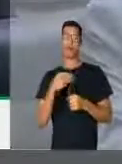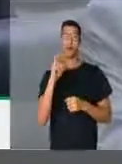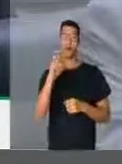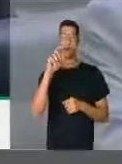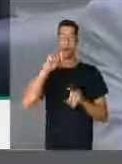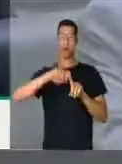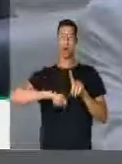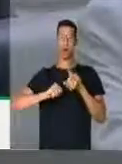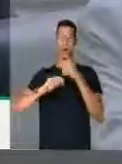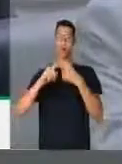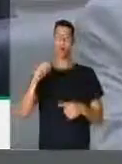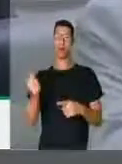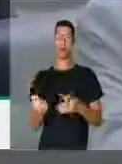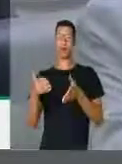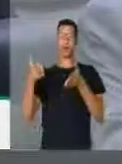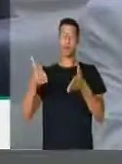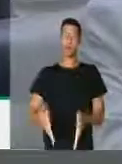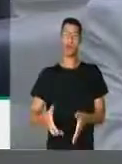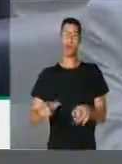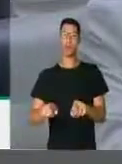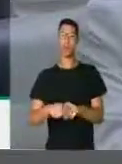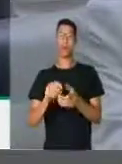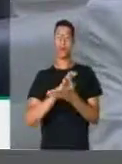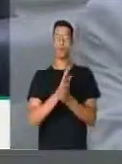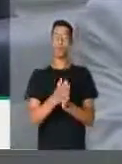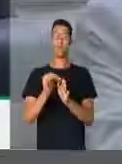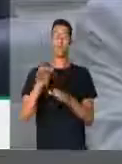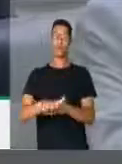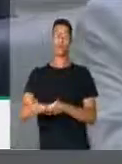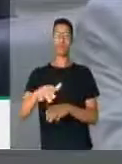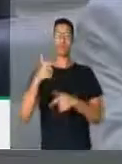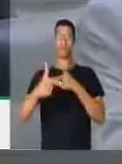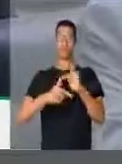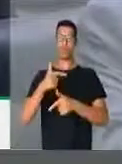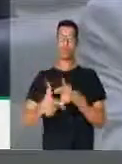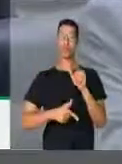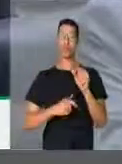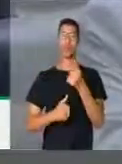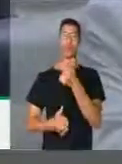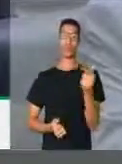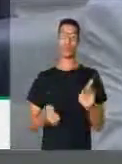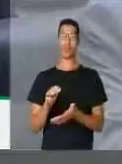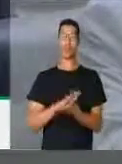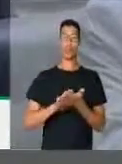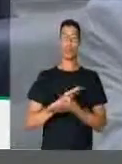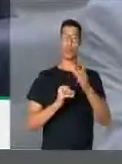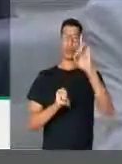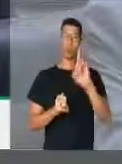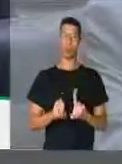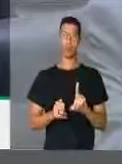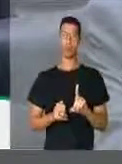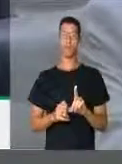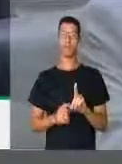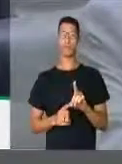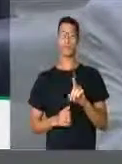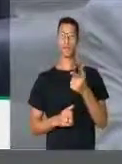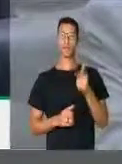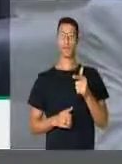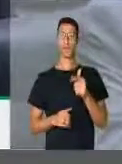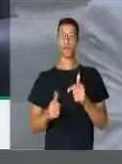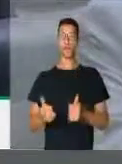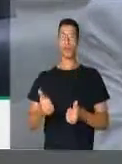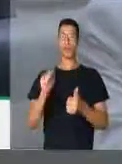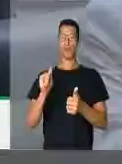apenas cinco meses e meio foi enterrada numa grande passeata dos servidores e não teve direito, deputado Nelson Peregrino, nem a